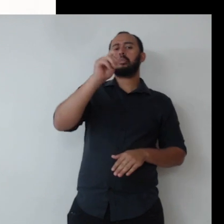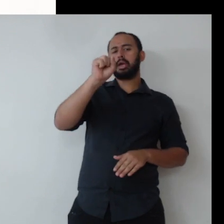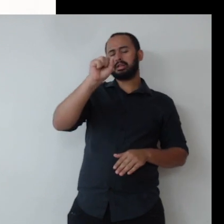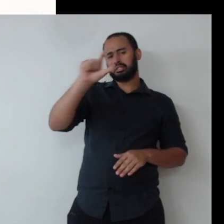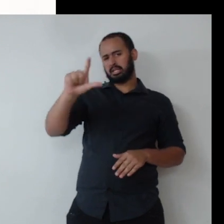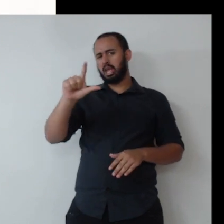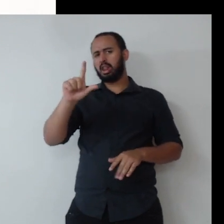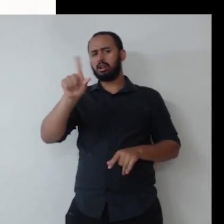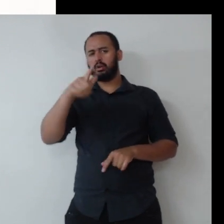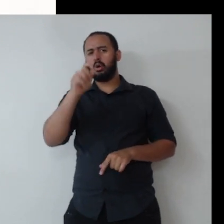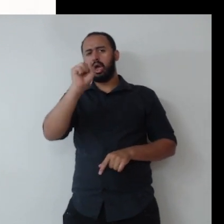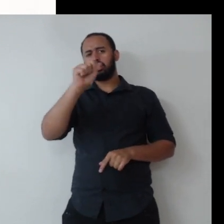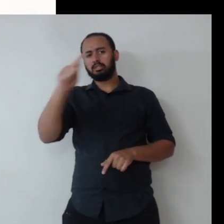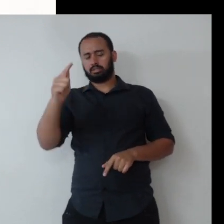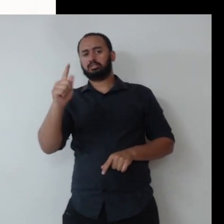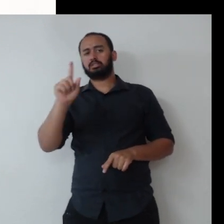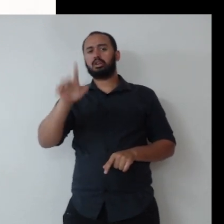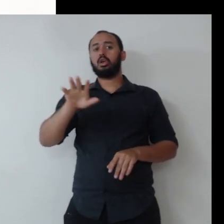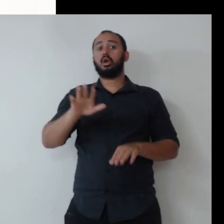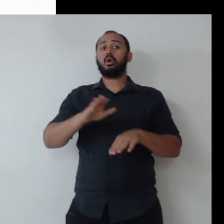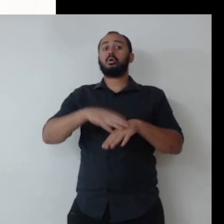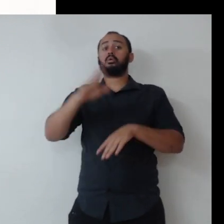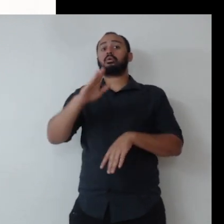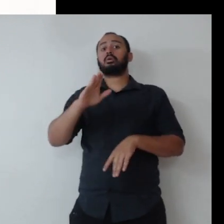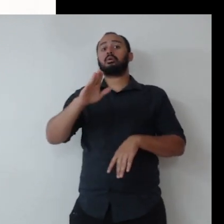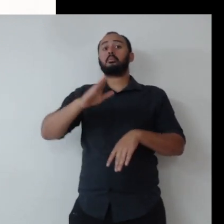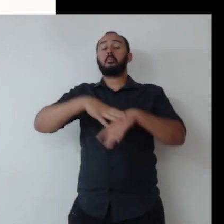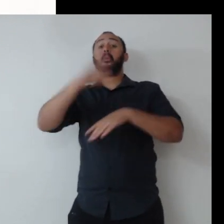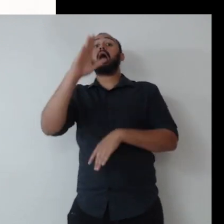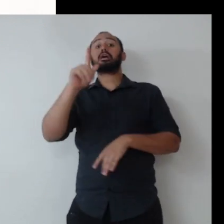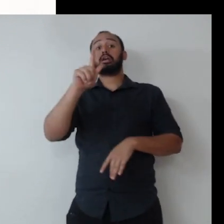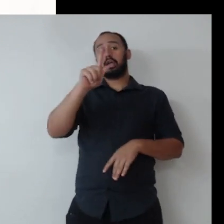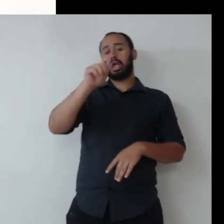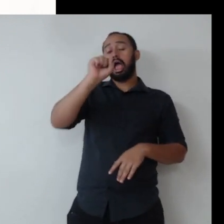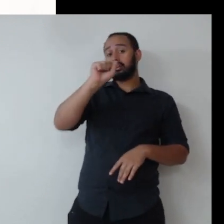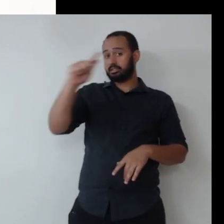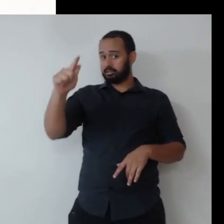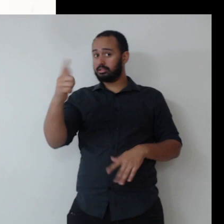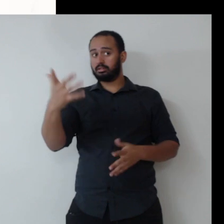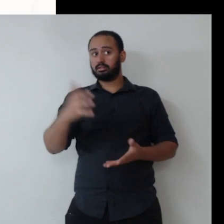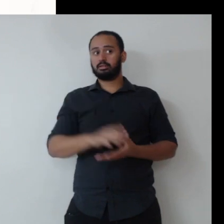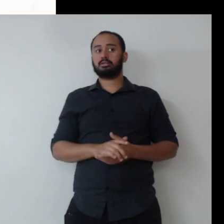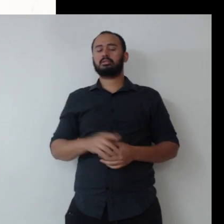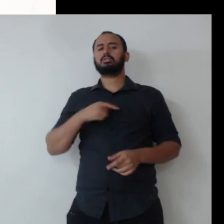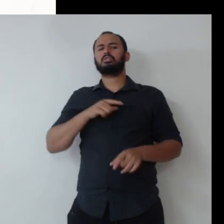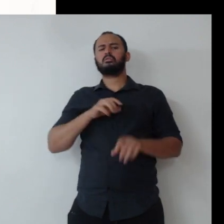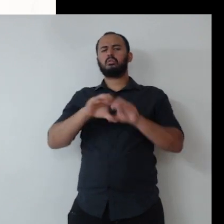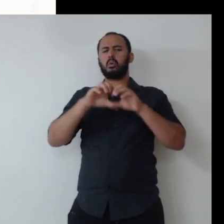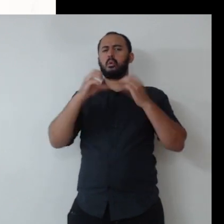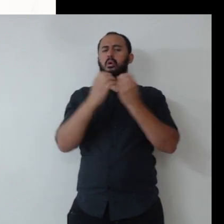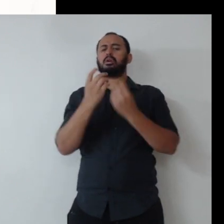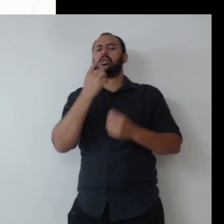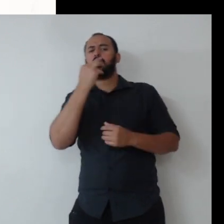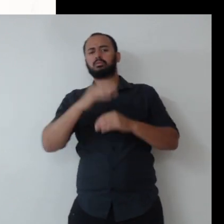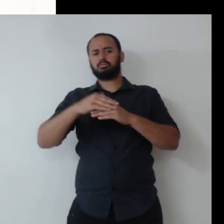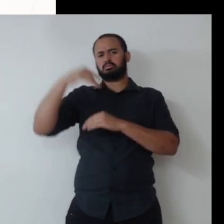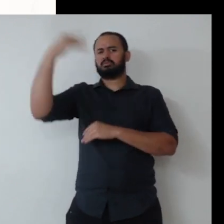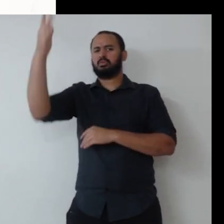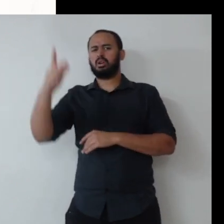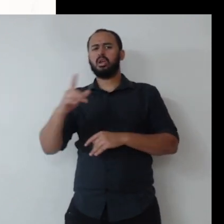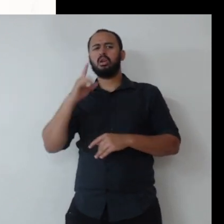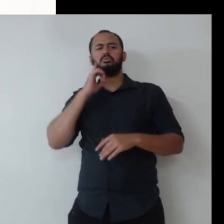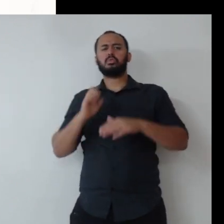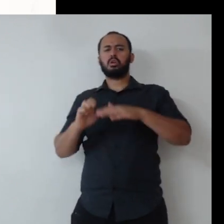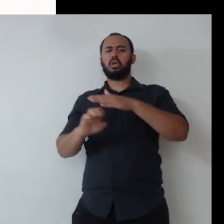Tá, mas o ESG não veio do nada, né? A gente tem, ao longo da história, na comunidade internacional, nacional, no nível